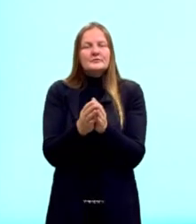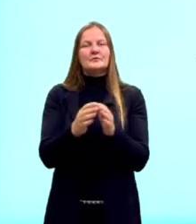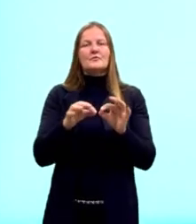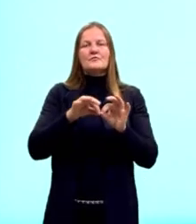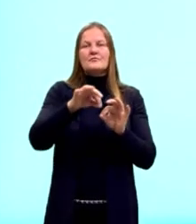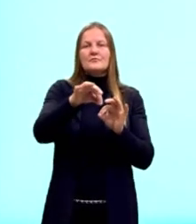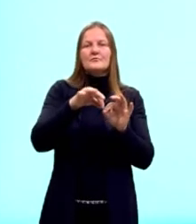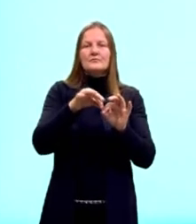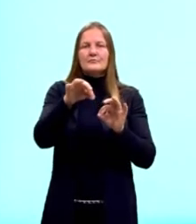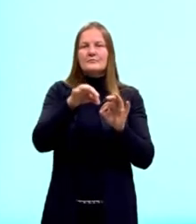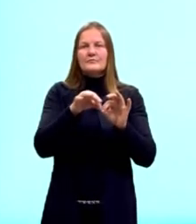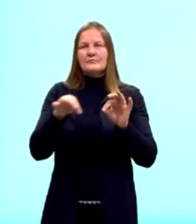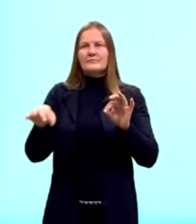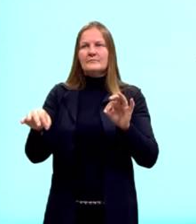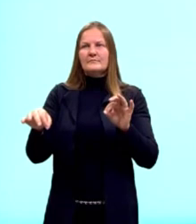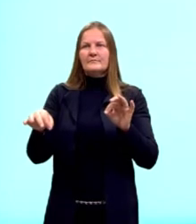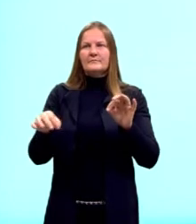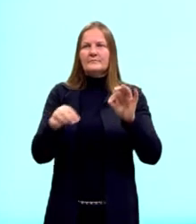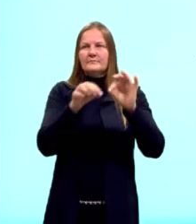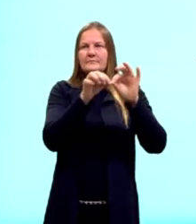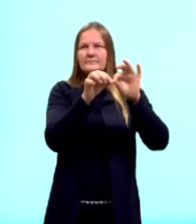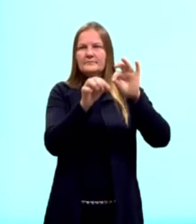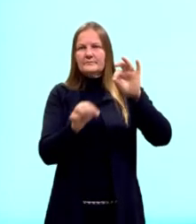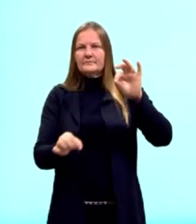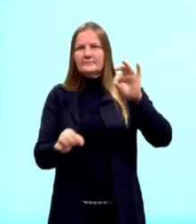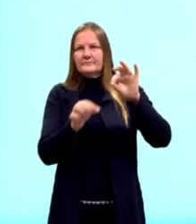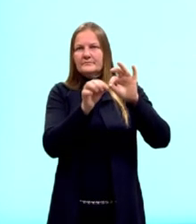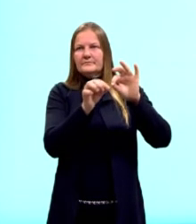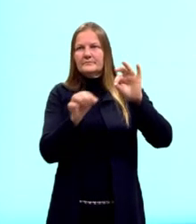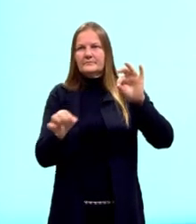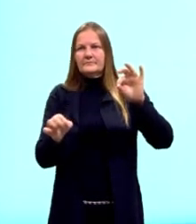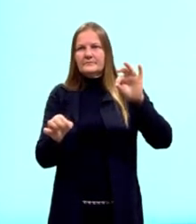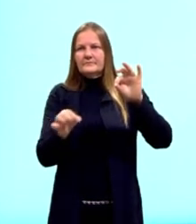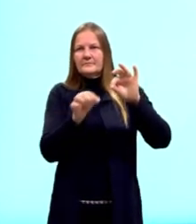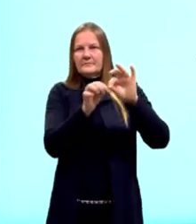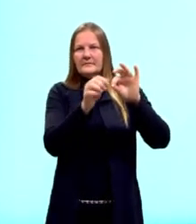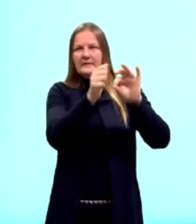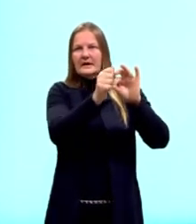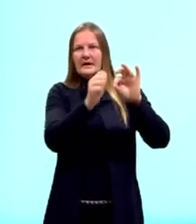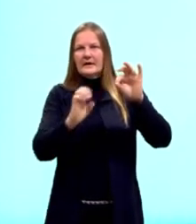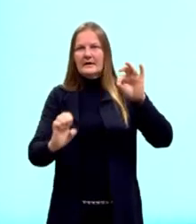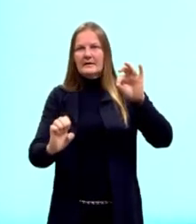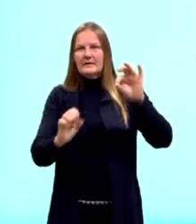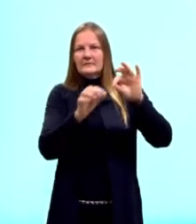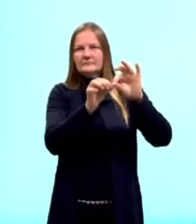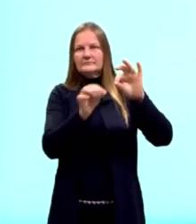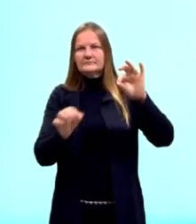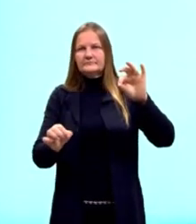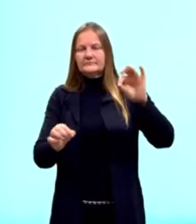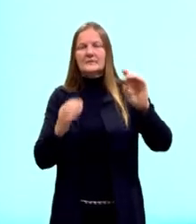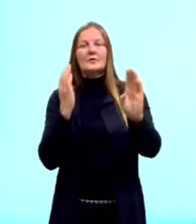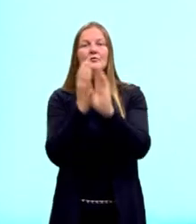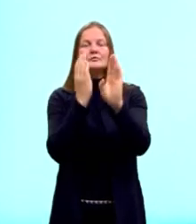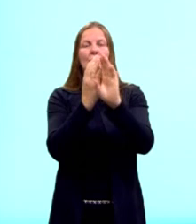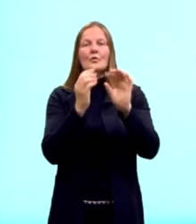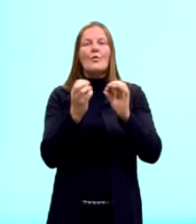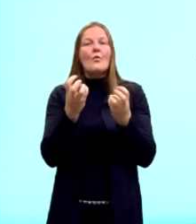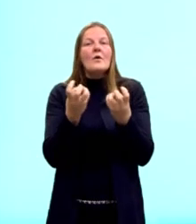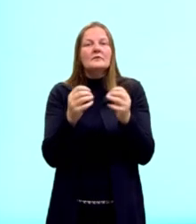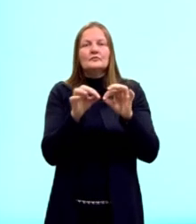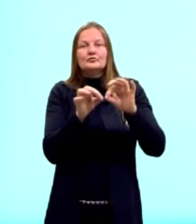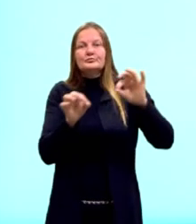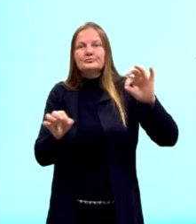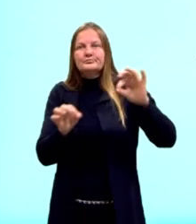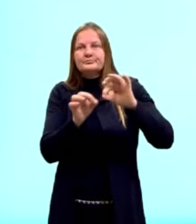segmento AE, então, ao fazer a dobradura, marcamos o ponto E e queremos descobrir este comprimento.